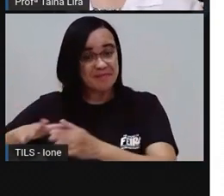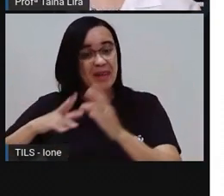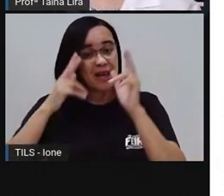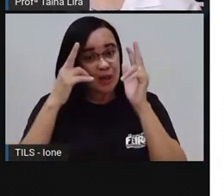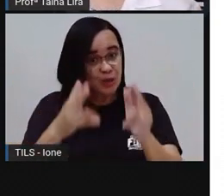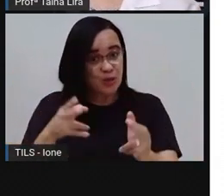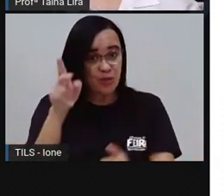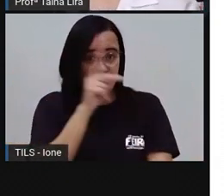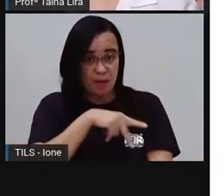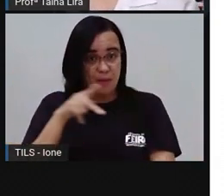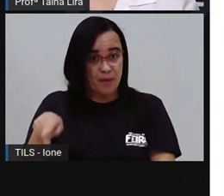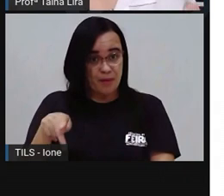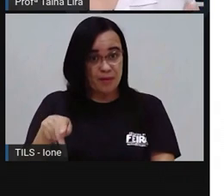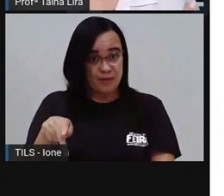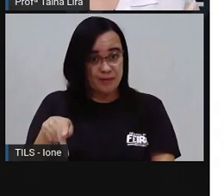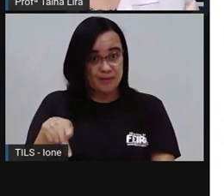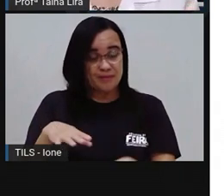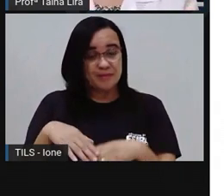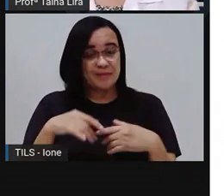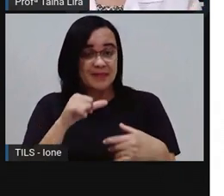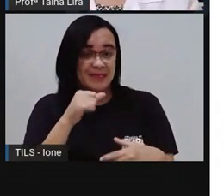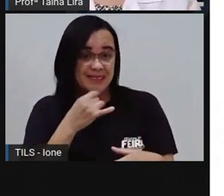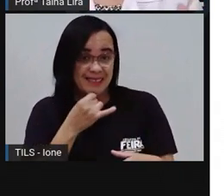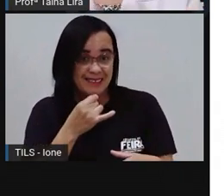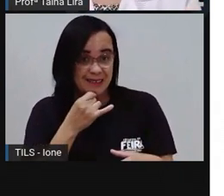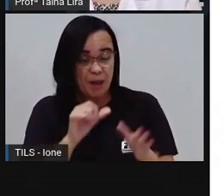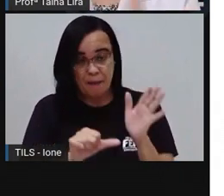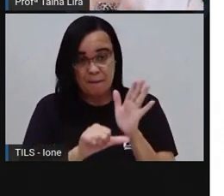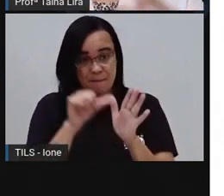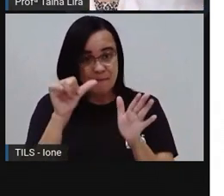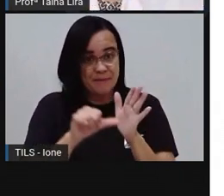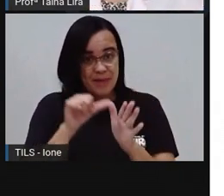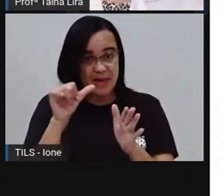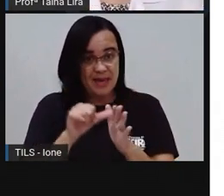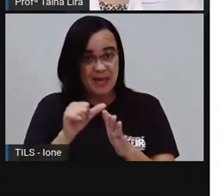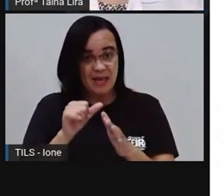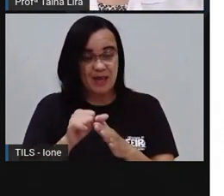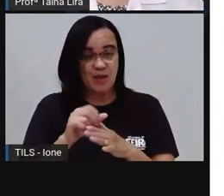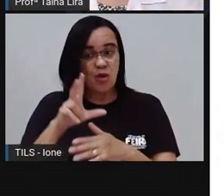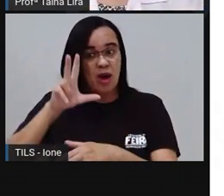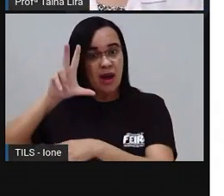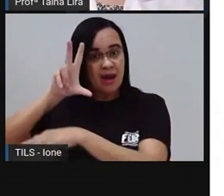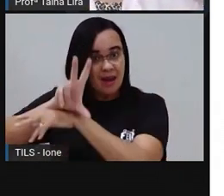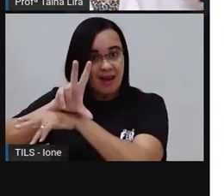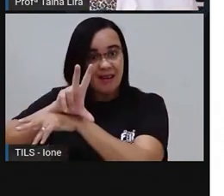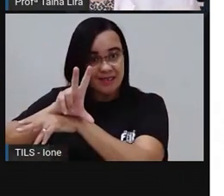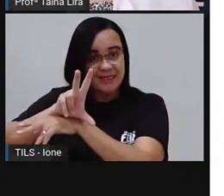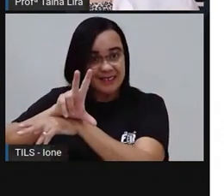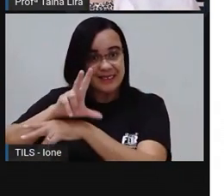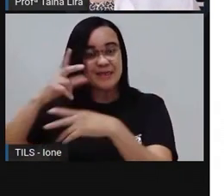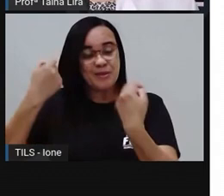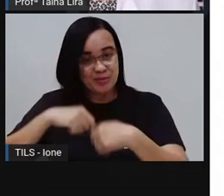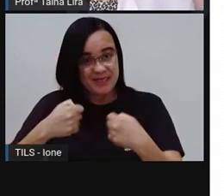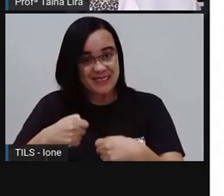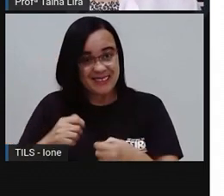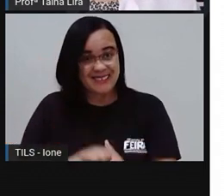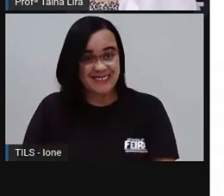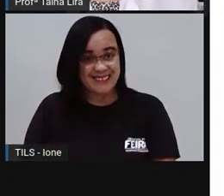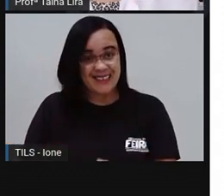começar aqui a gravar a aula pra você Geralmente a PRO fala Não é? Olá Segundo ano Não é assim?